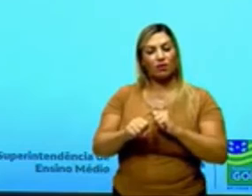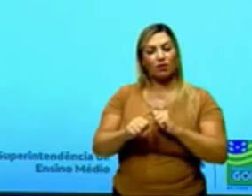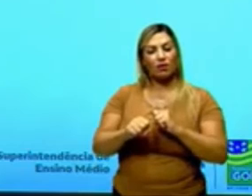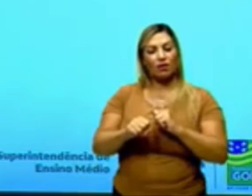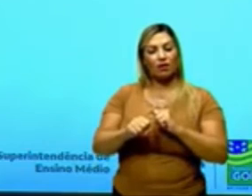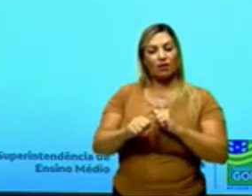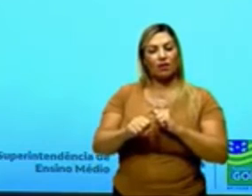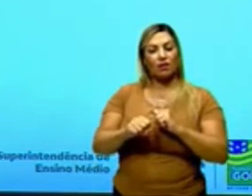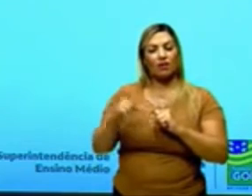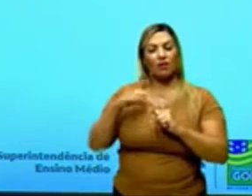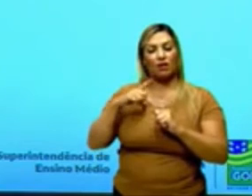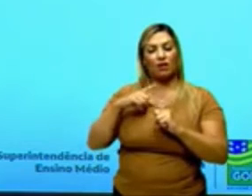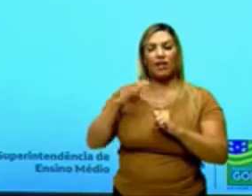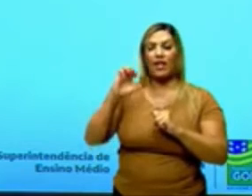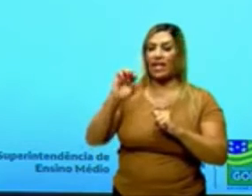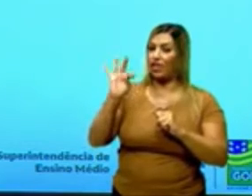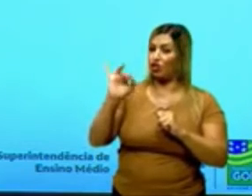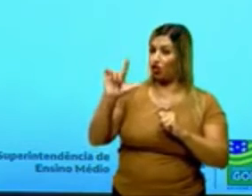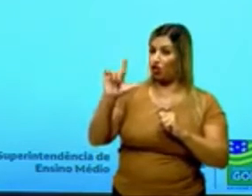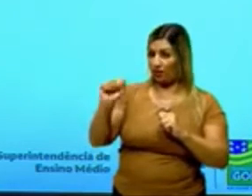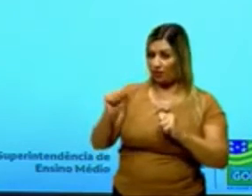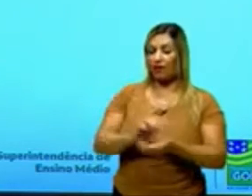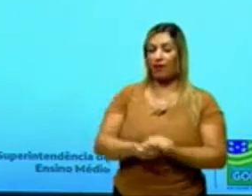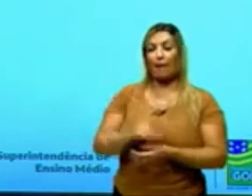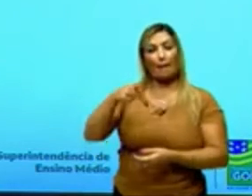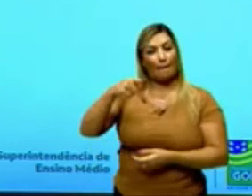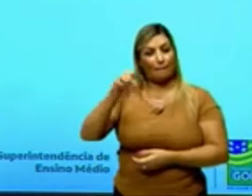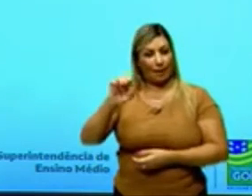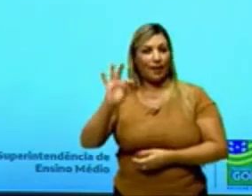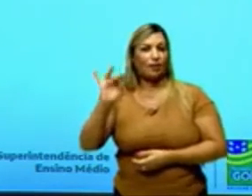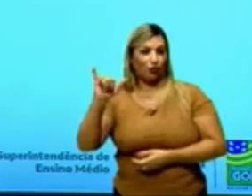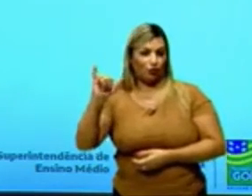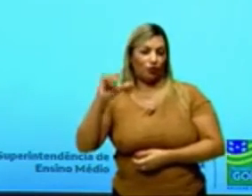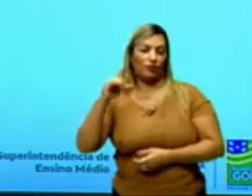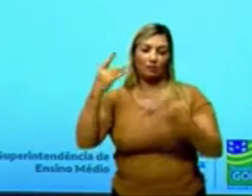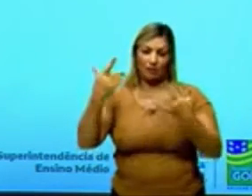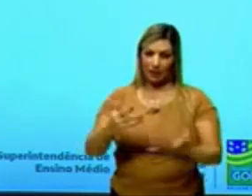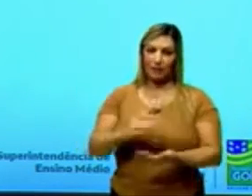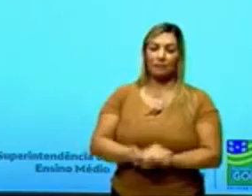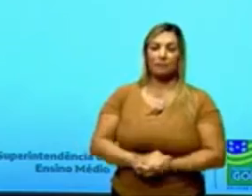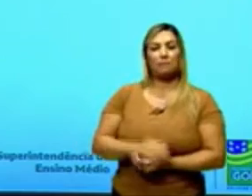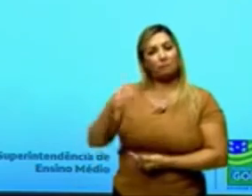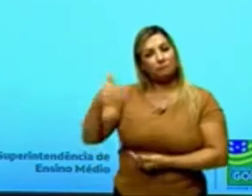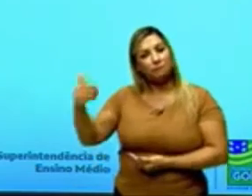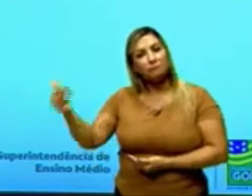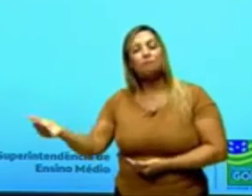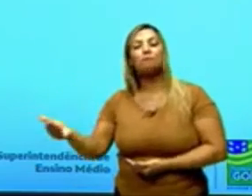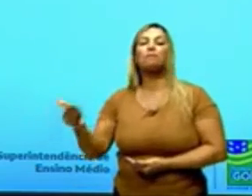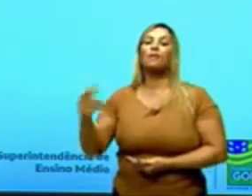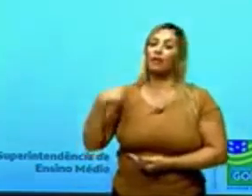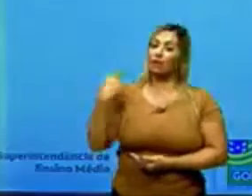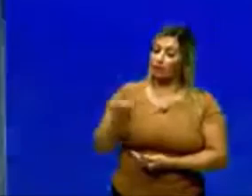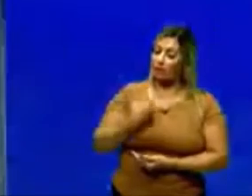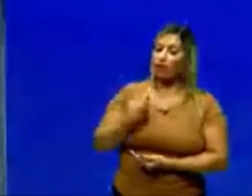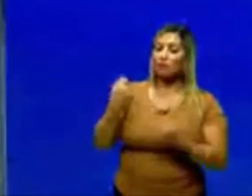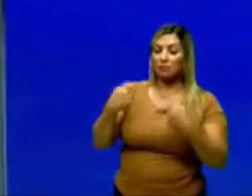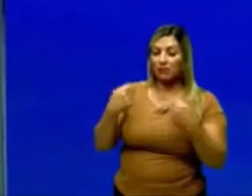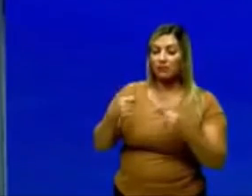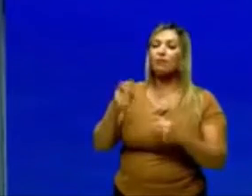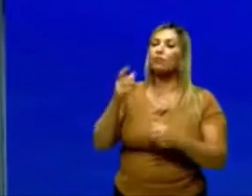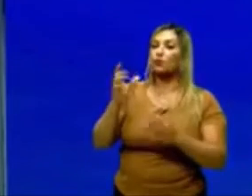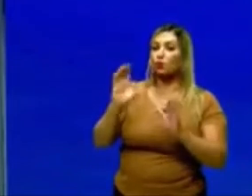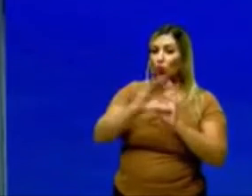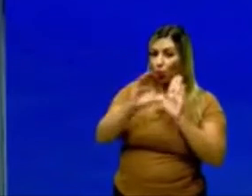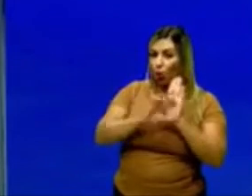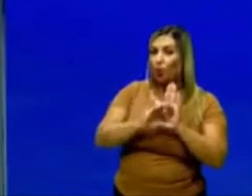politereftalato de etila, né, que é o PET, que a gente chama, e assim por diante, tá? Então, por isso que existem esses códigos.